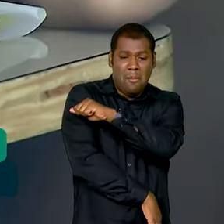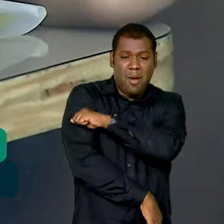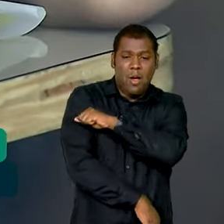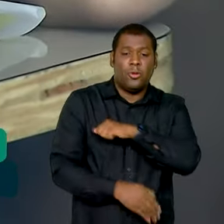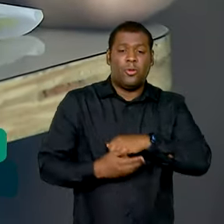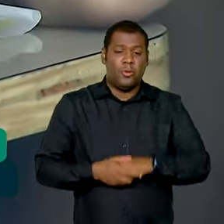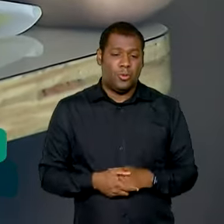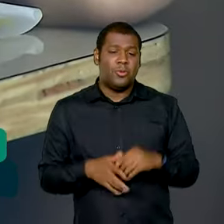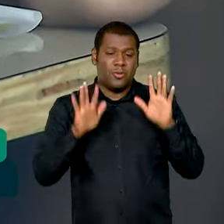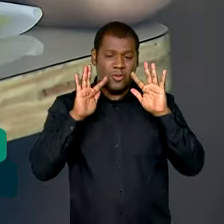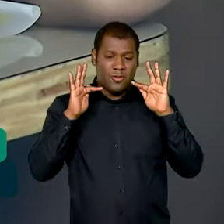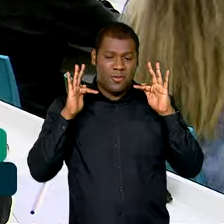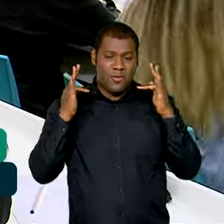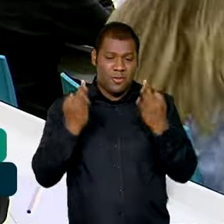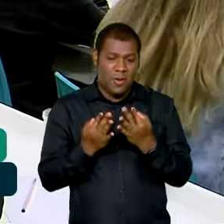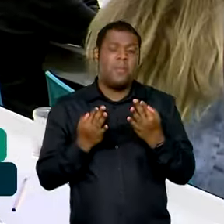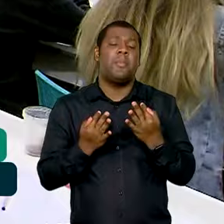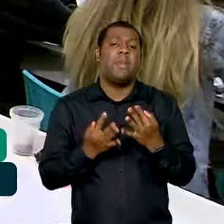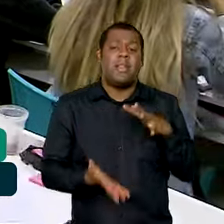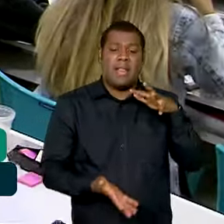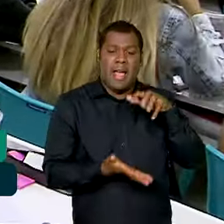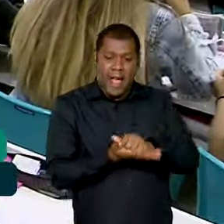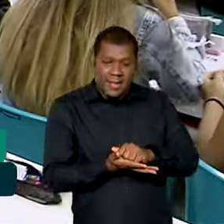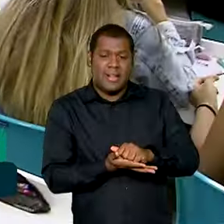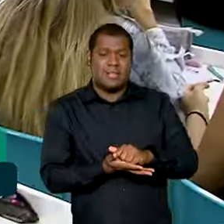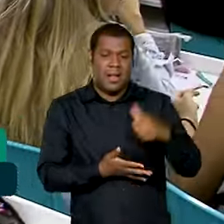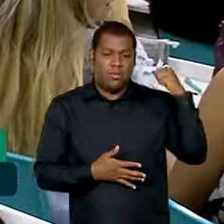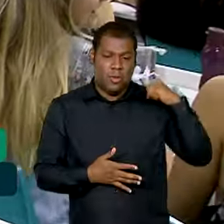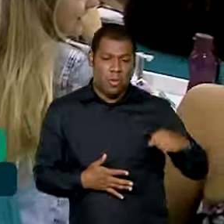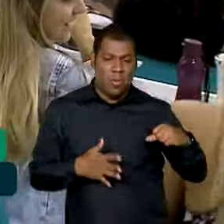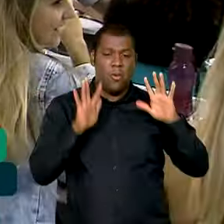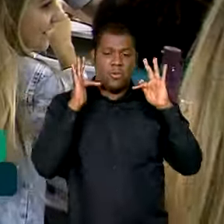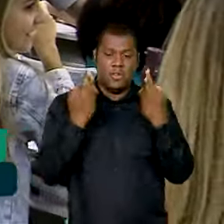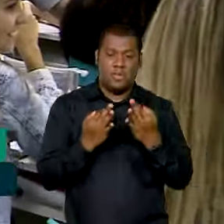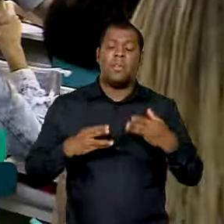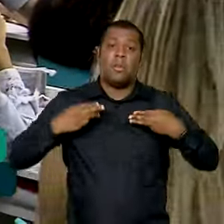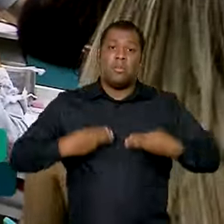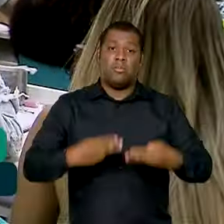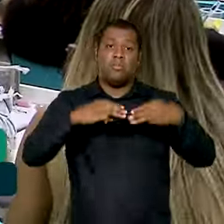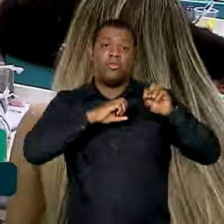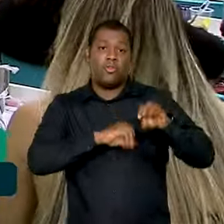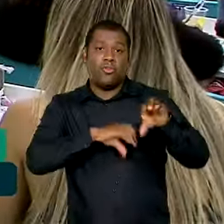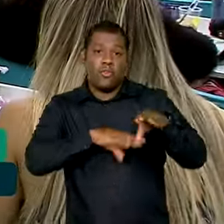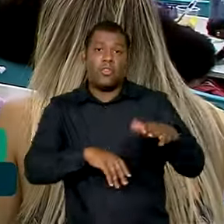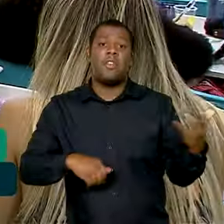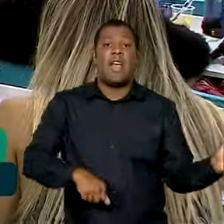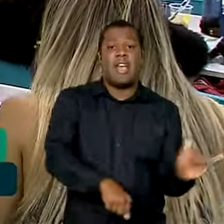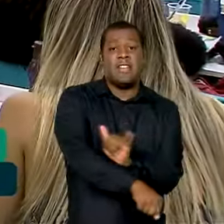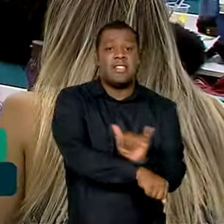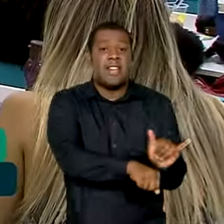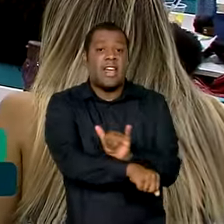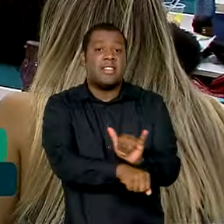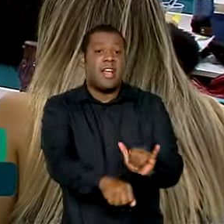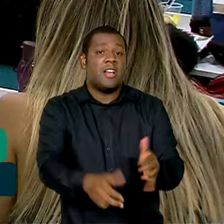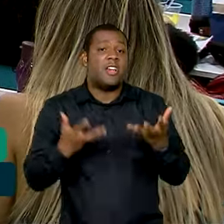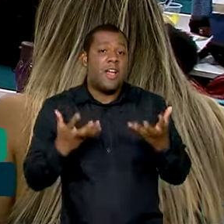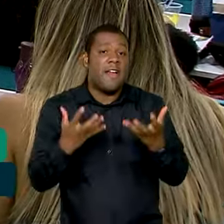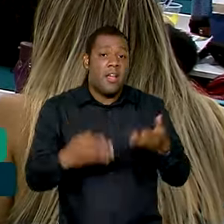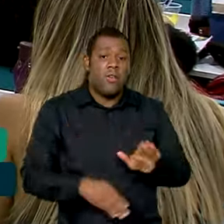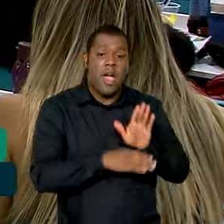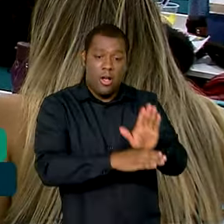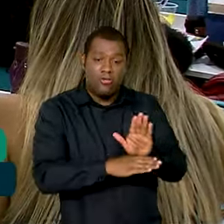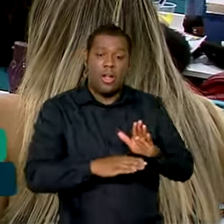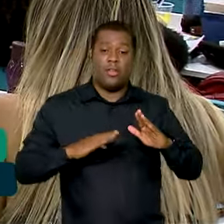integrem famílias beneficiárias do Bolsa Família. Segundo o MEC, a medida criada para combater a evasão